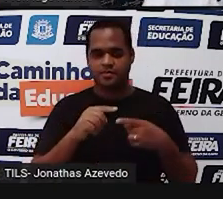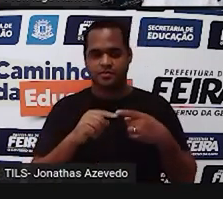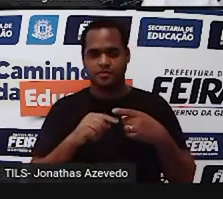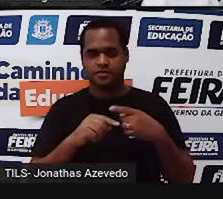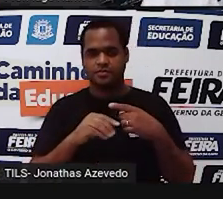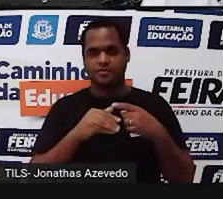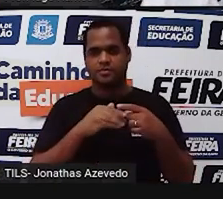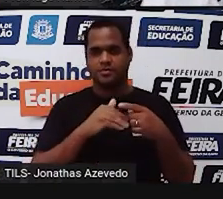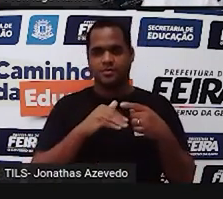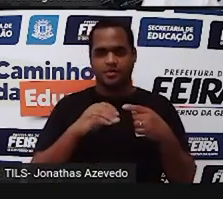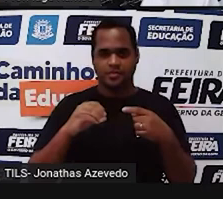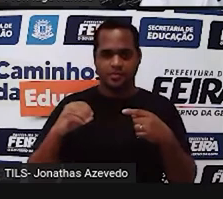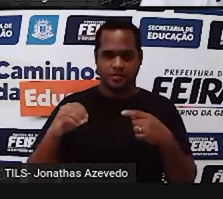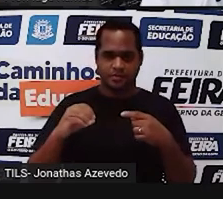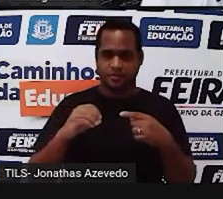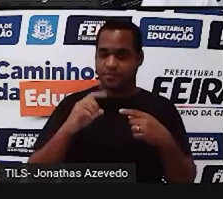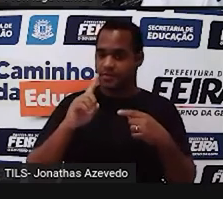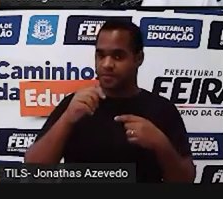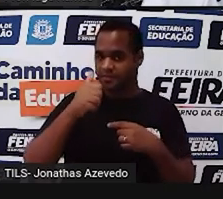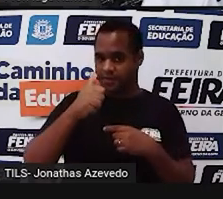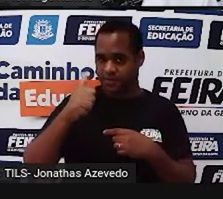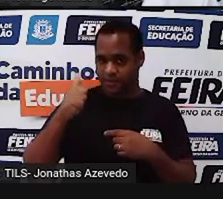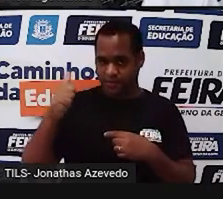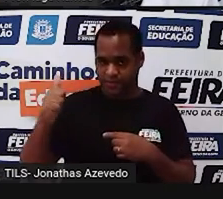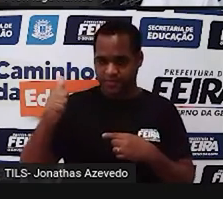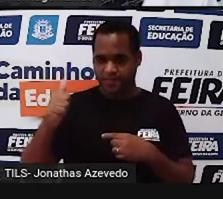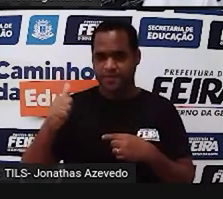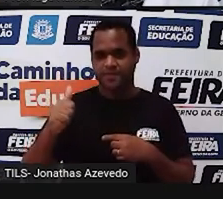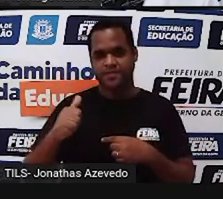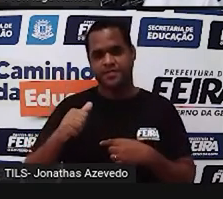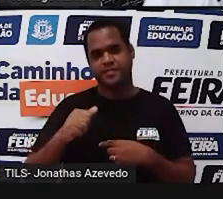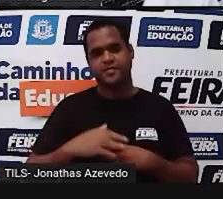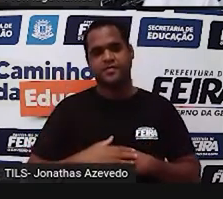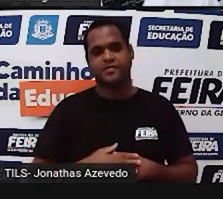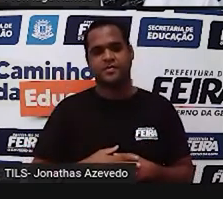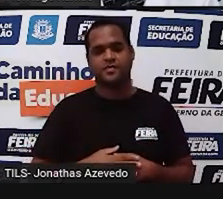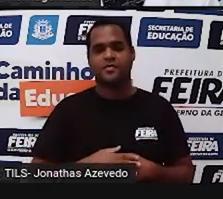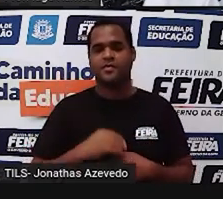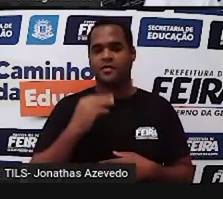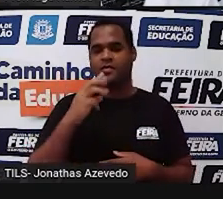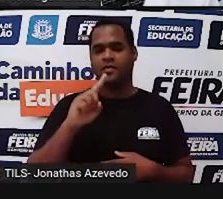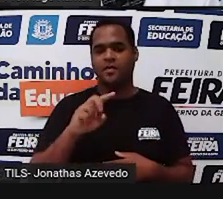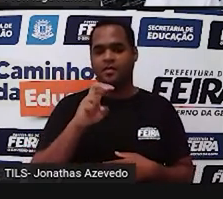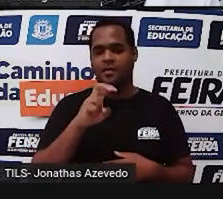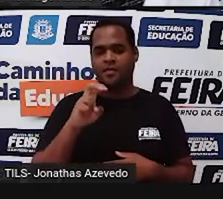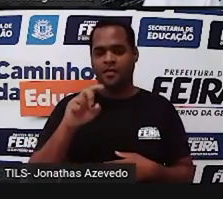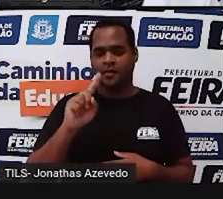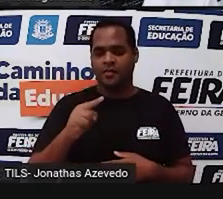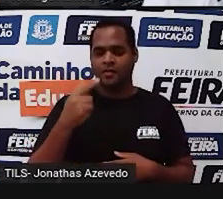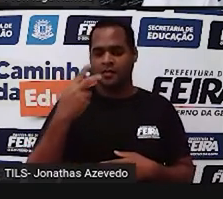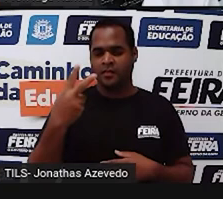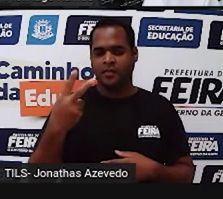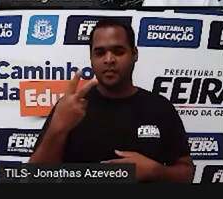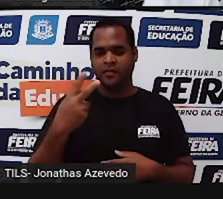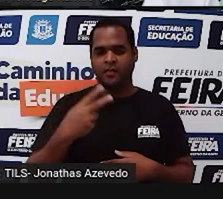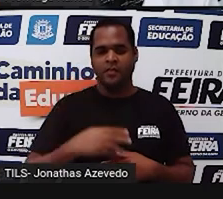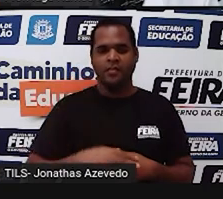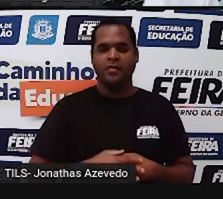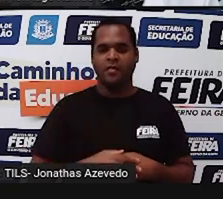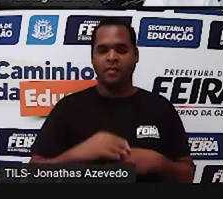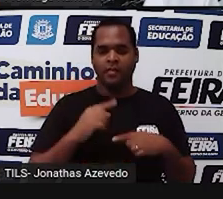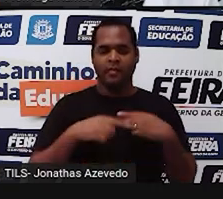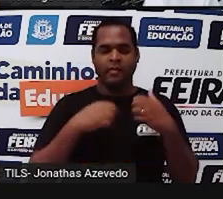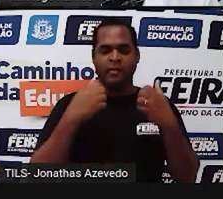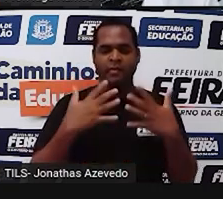1111 e vai dar 3555,2 depois